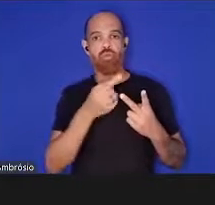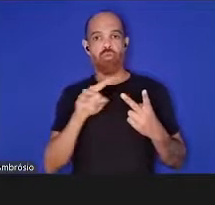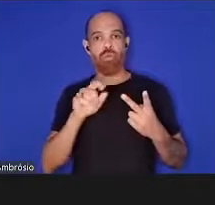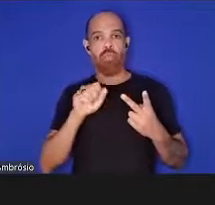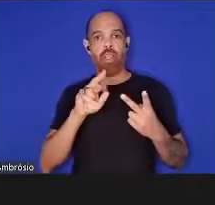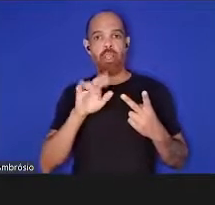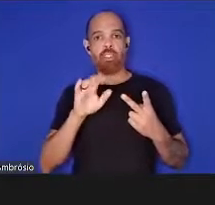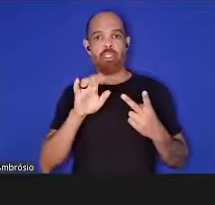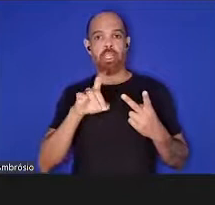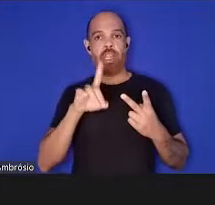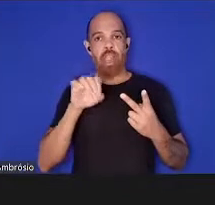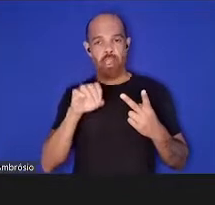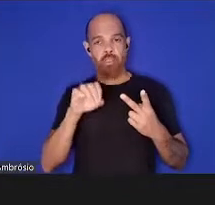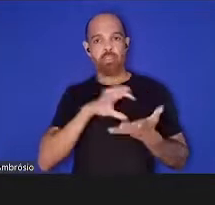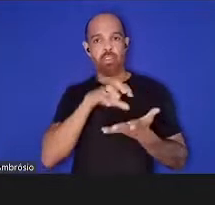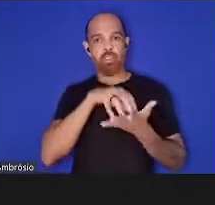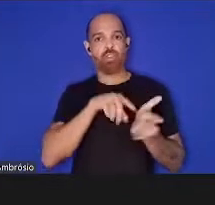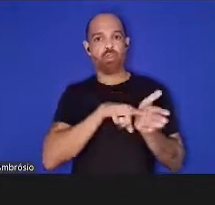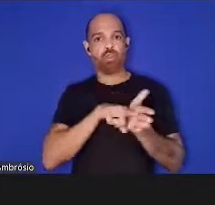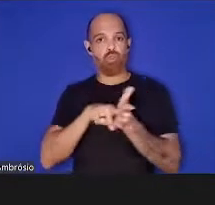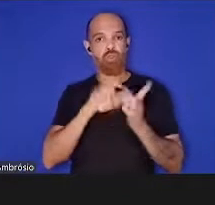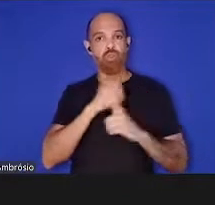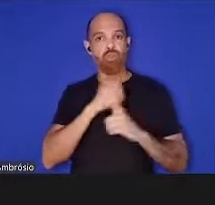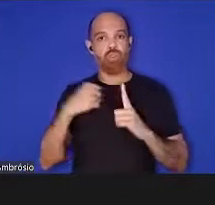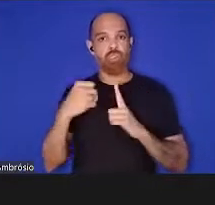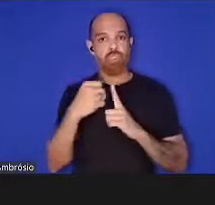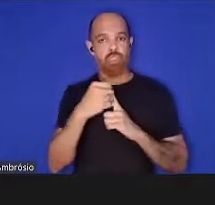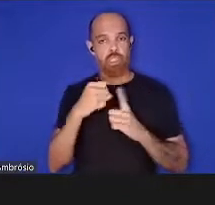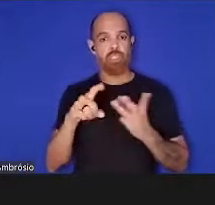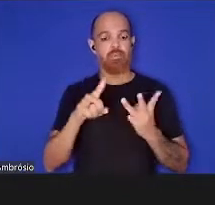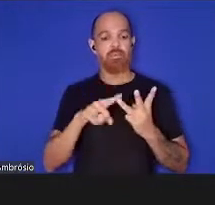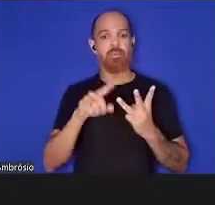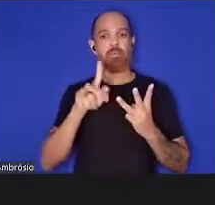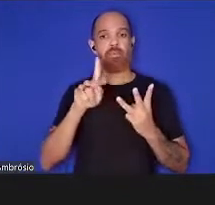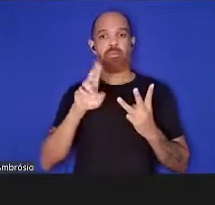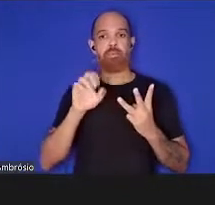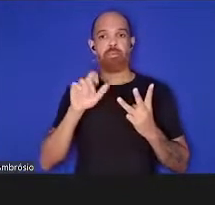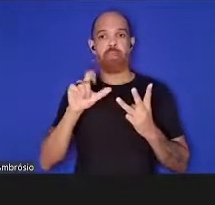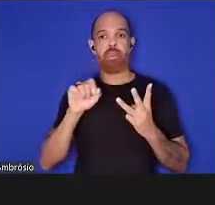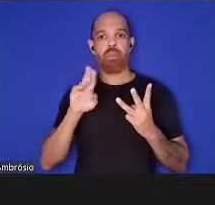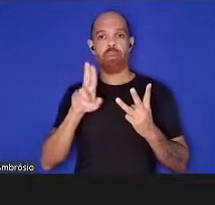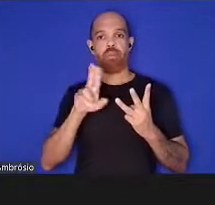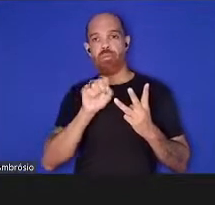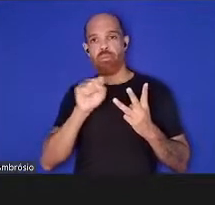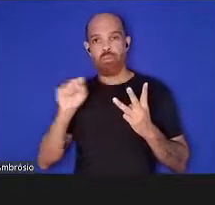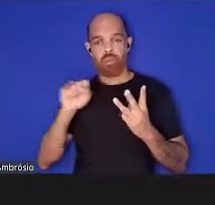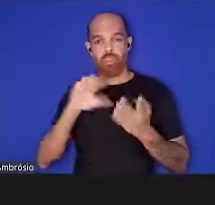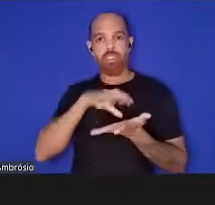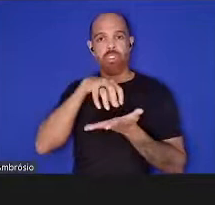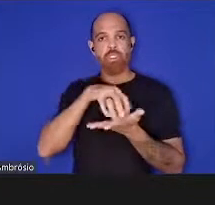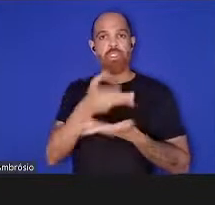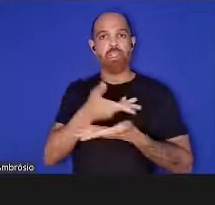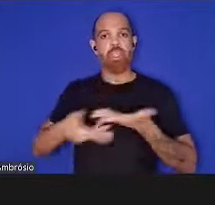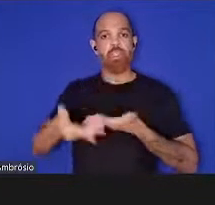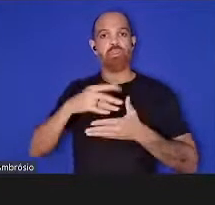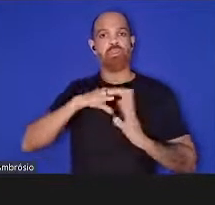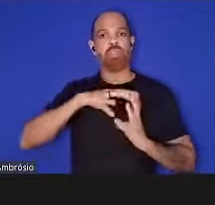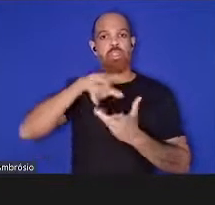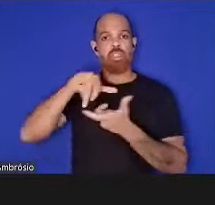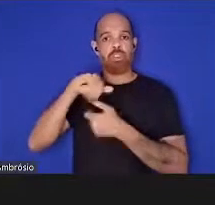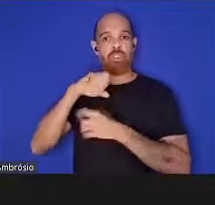Sociais da Universidade de Coimbra, Paulo Buzzi, do Centro de Relações Internacionais em Saúde da Fiocruz,